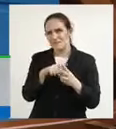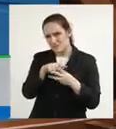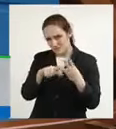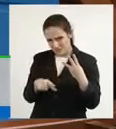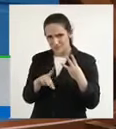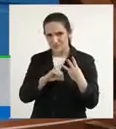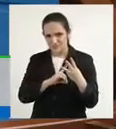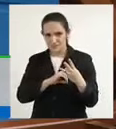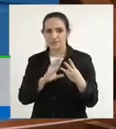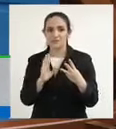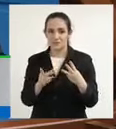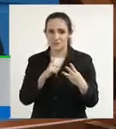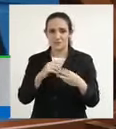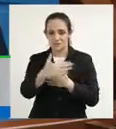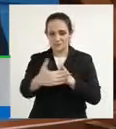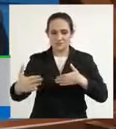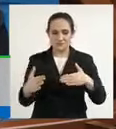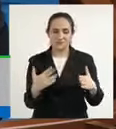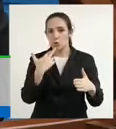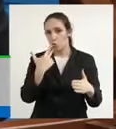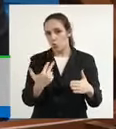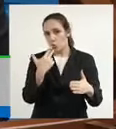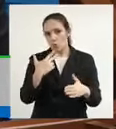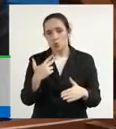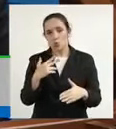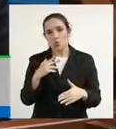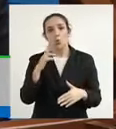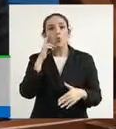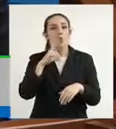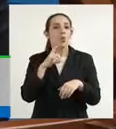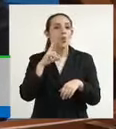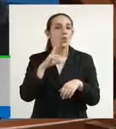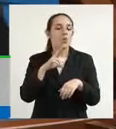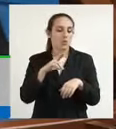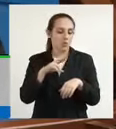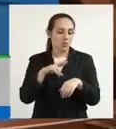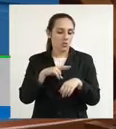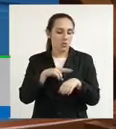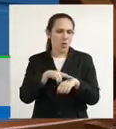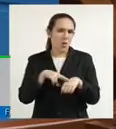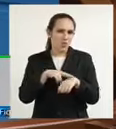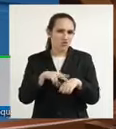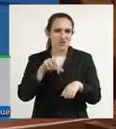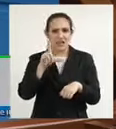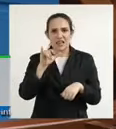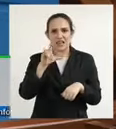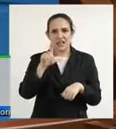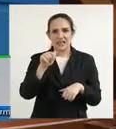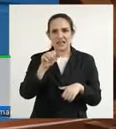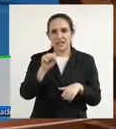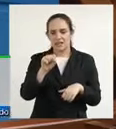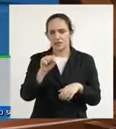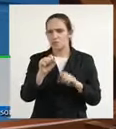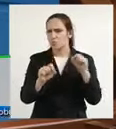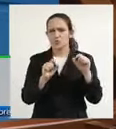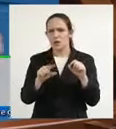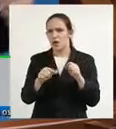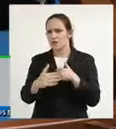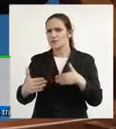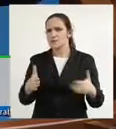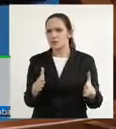já conseguimos ser parceiros nesse sistema para poder implantar as salas de lilás. Qual que o diferencial?